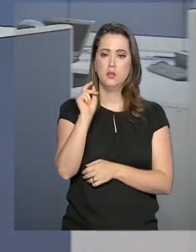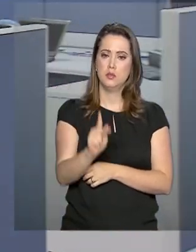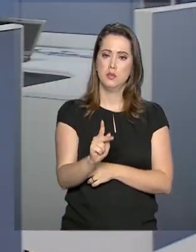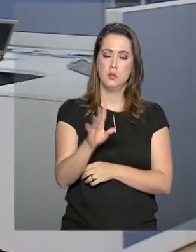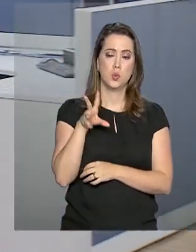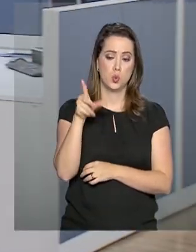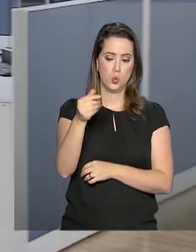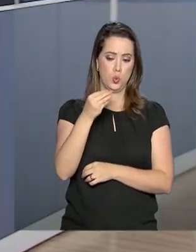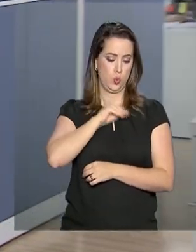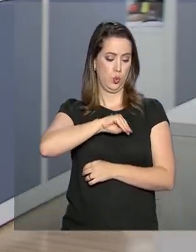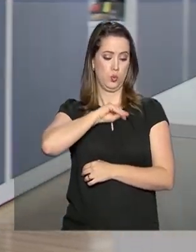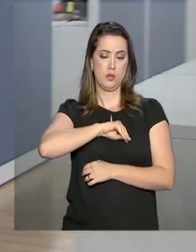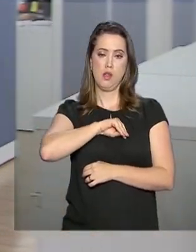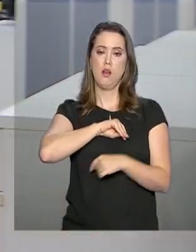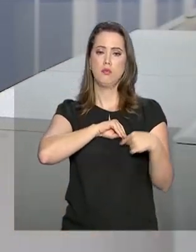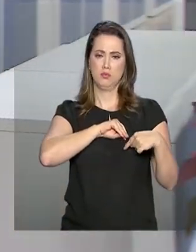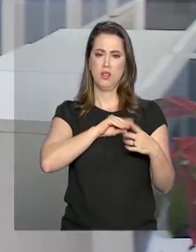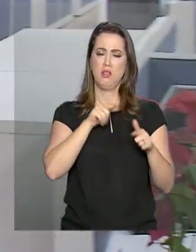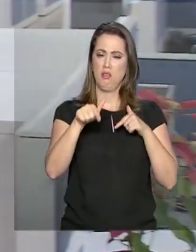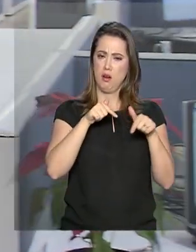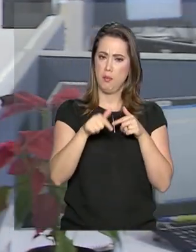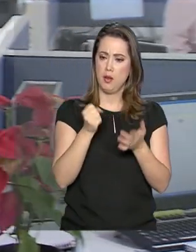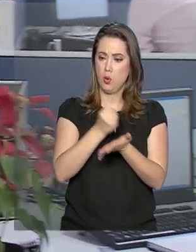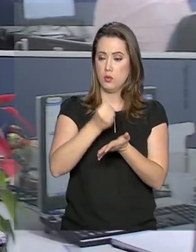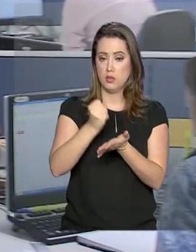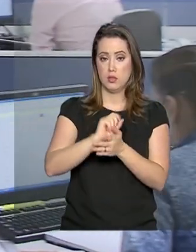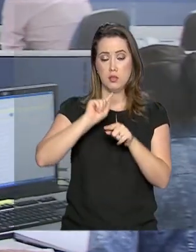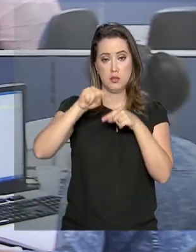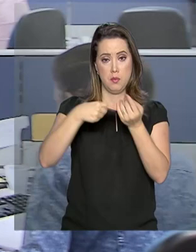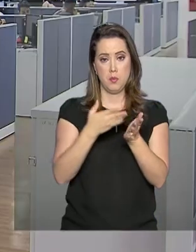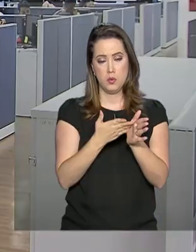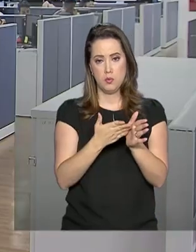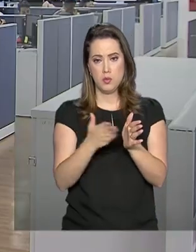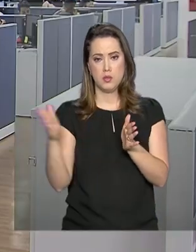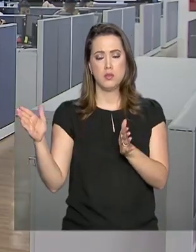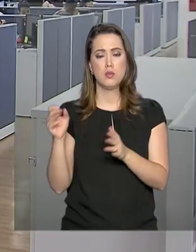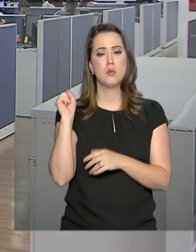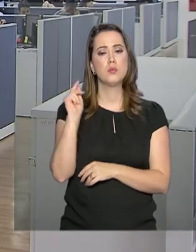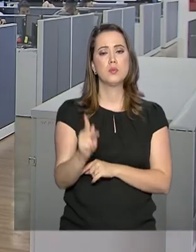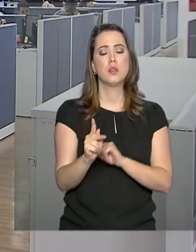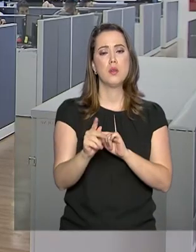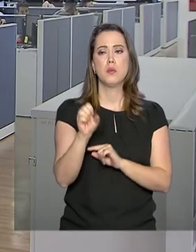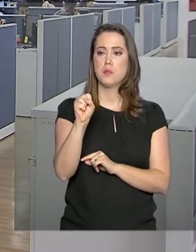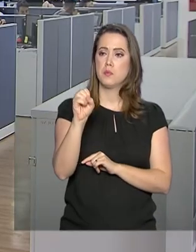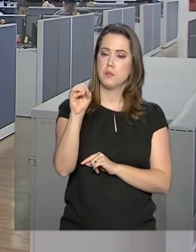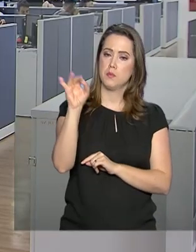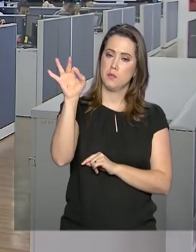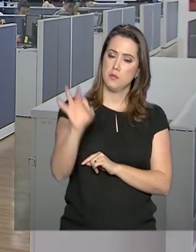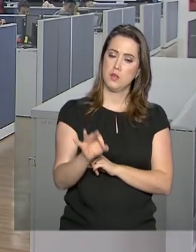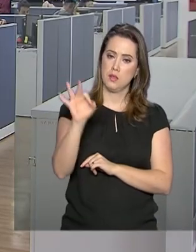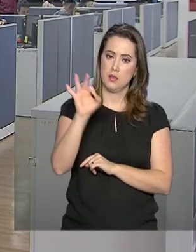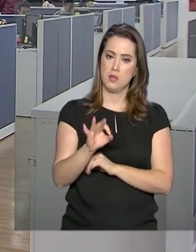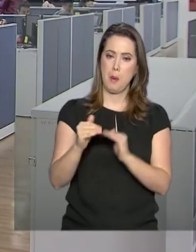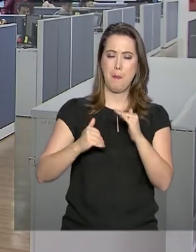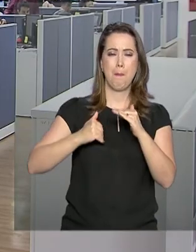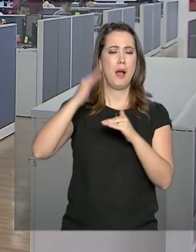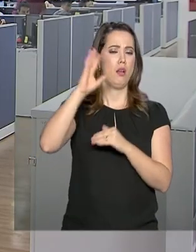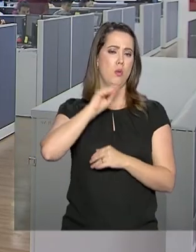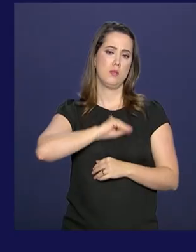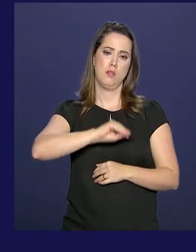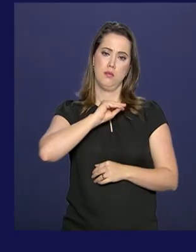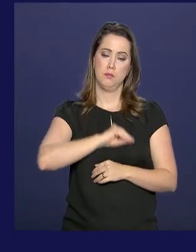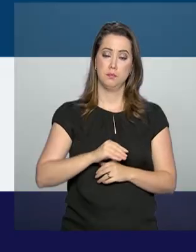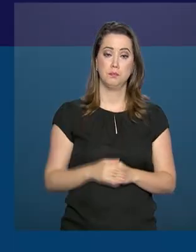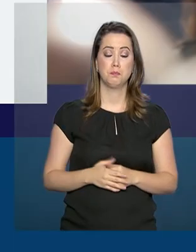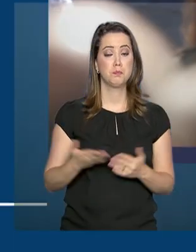salário integral. Servidores contratados depois desse período se aposentam com 80% de seus maiores salários.